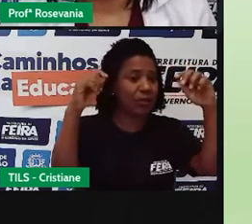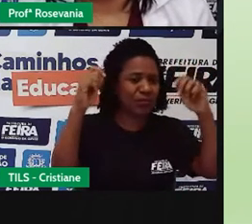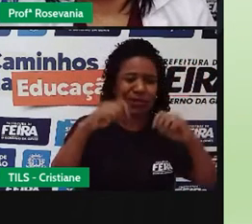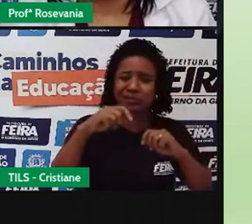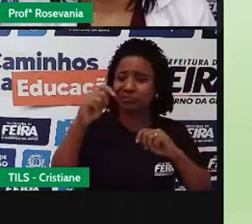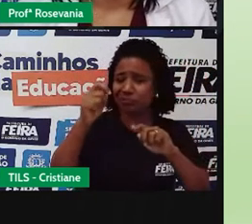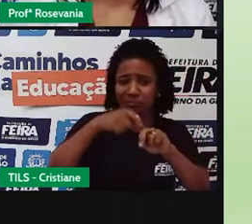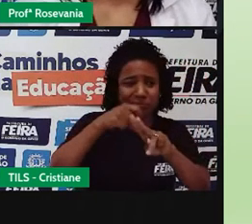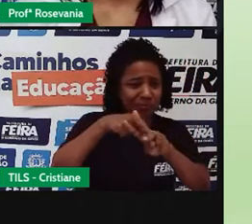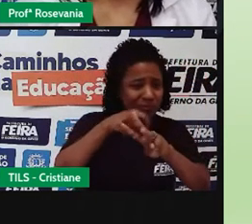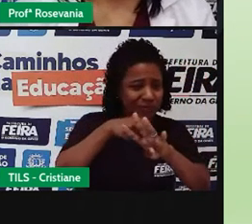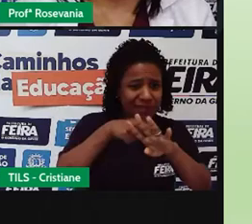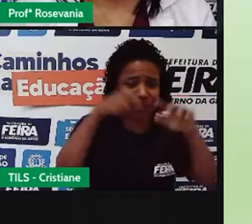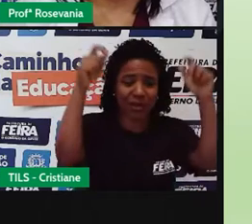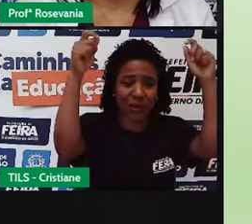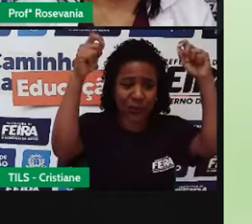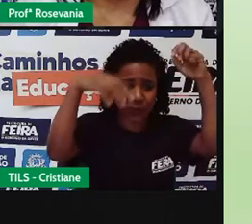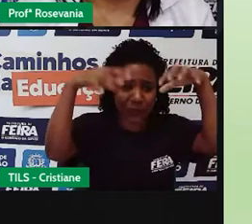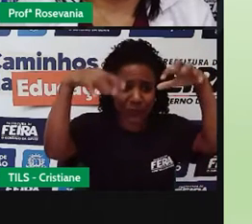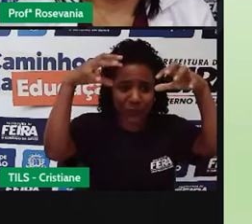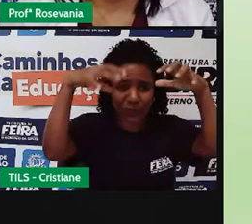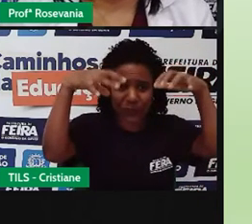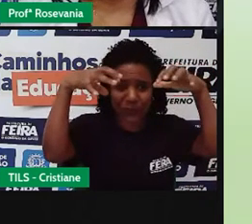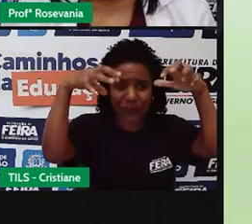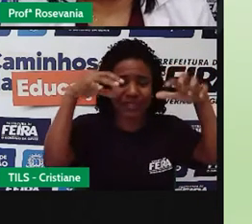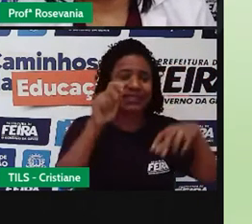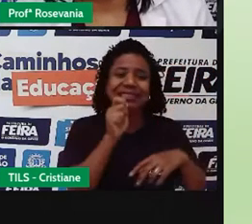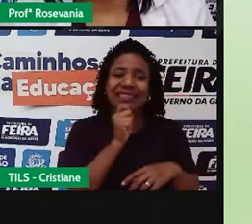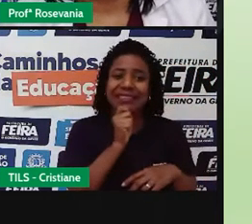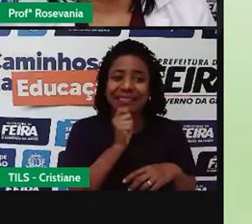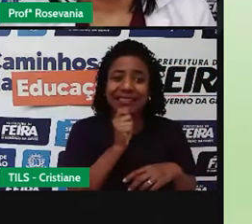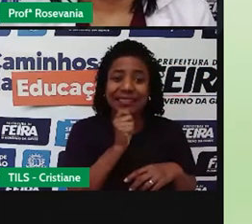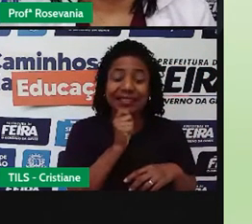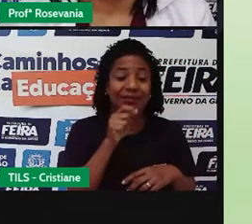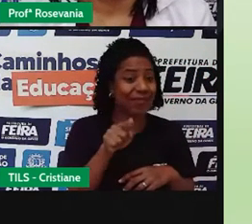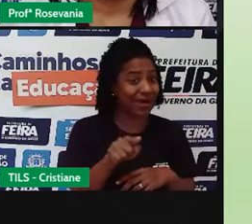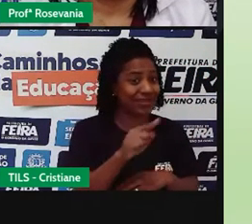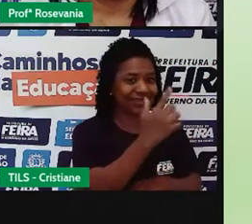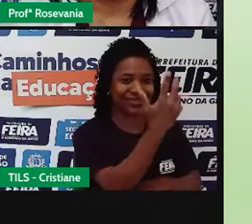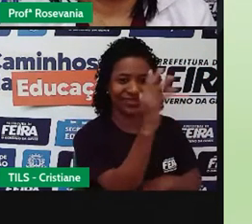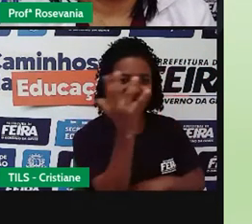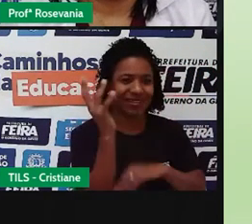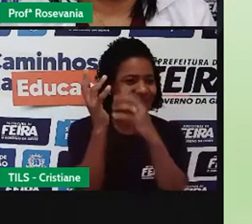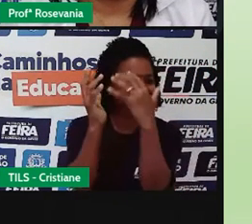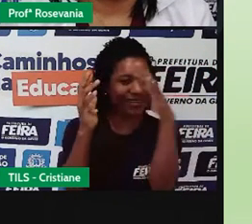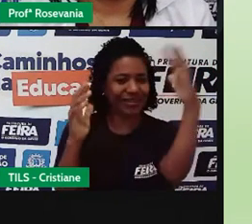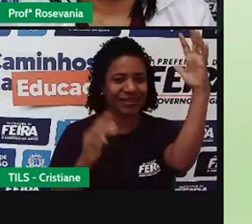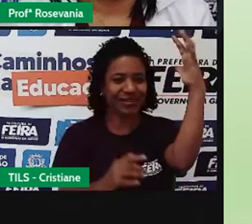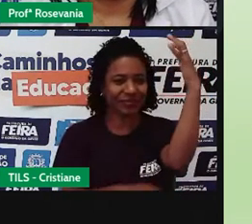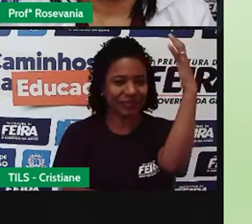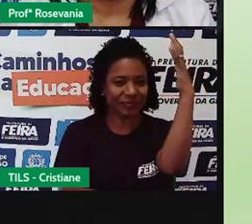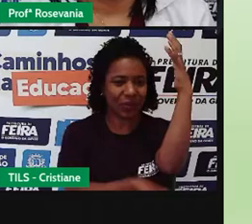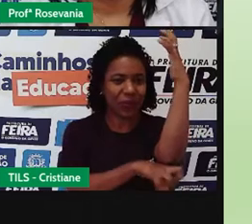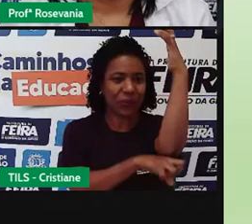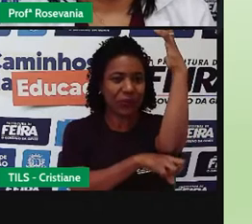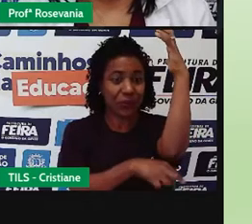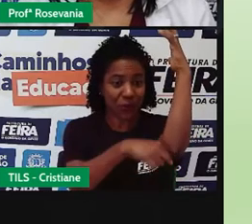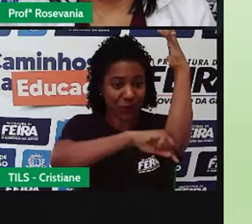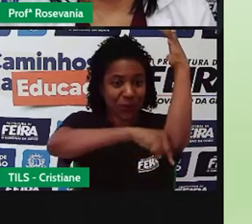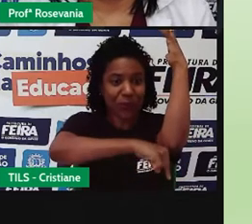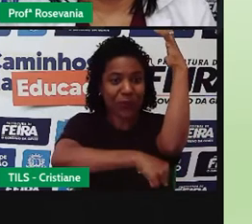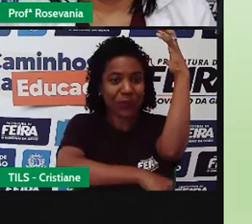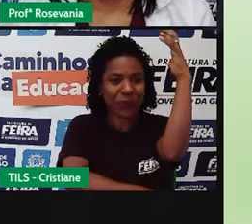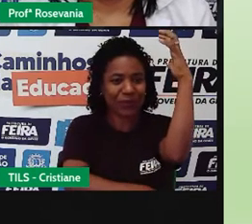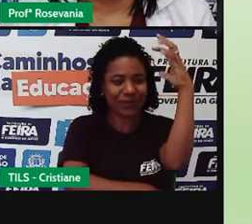gotinha de água aí. Mas a vegetação, a natureza, é sábia, ela retira a parte d'água do lençol preático